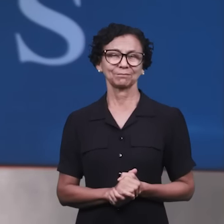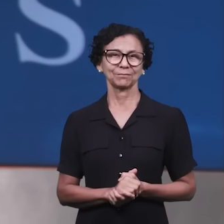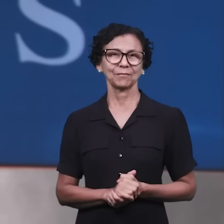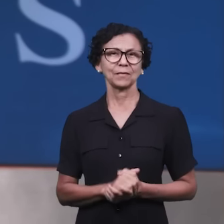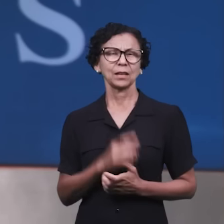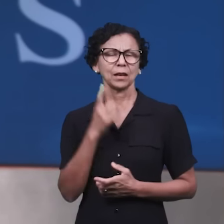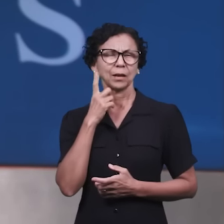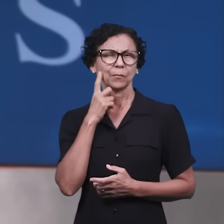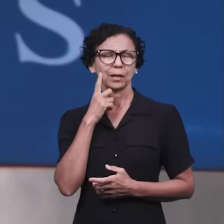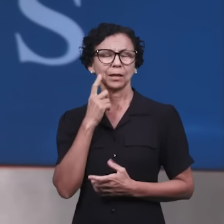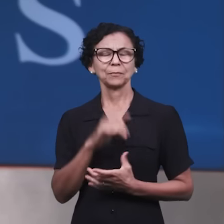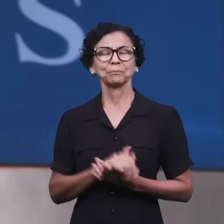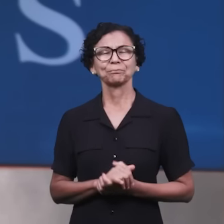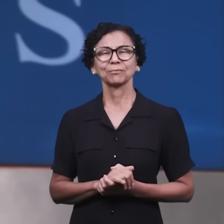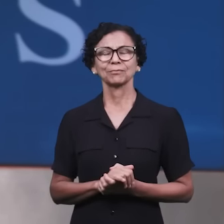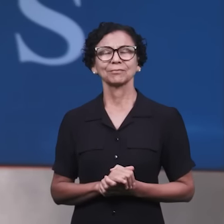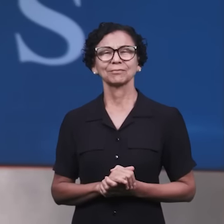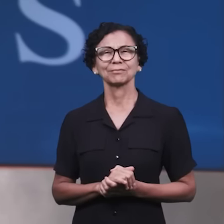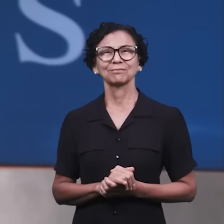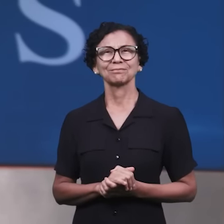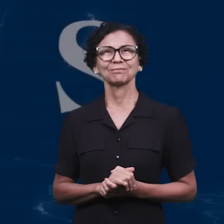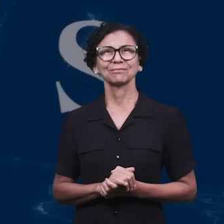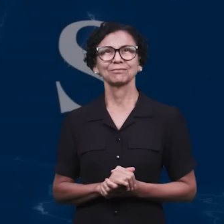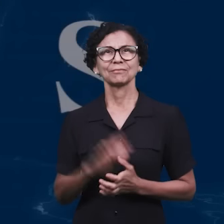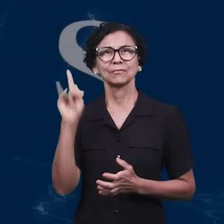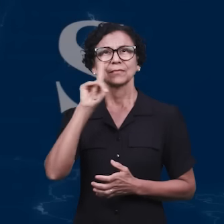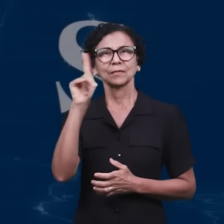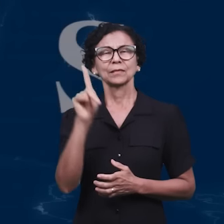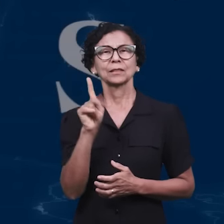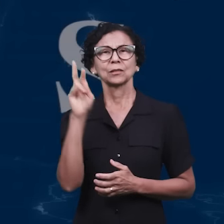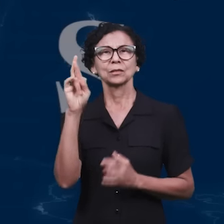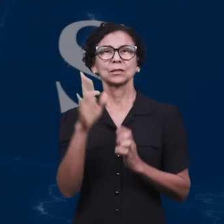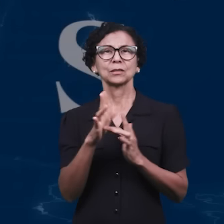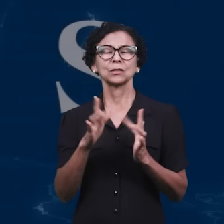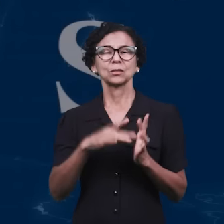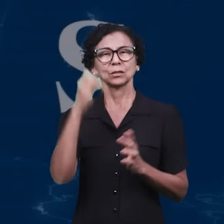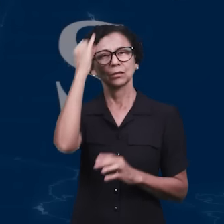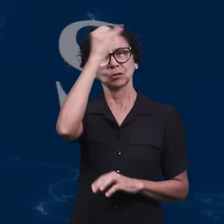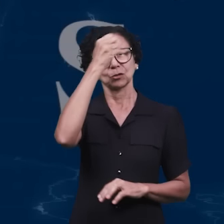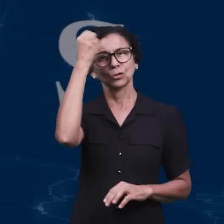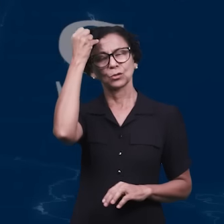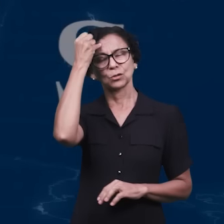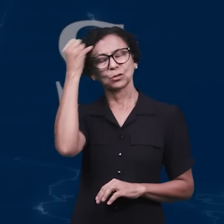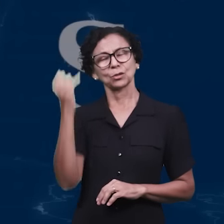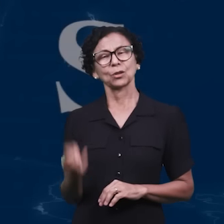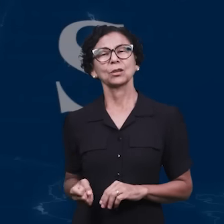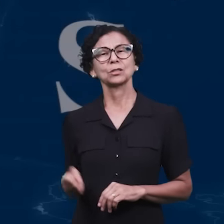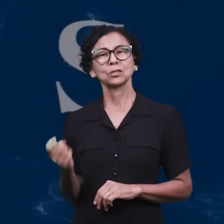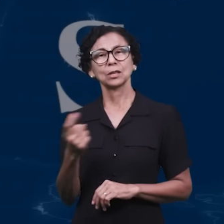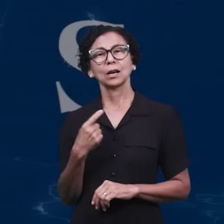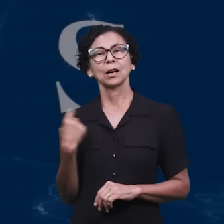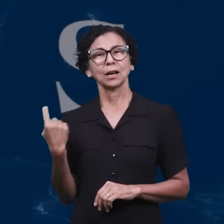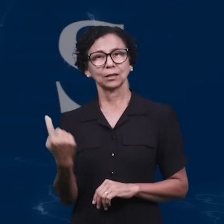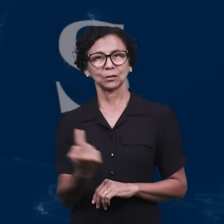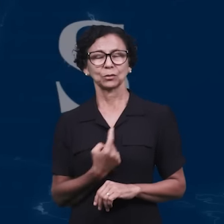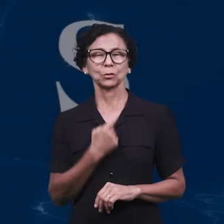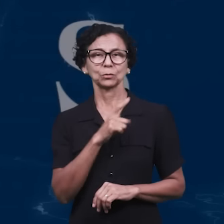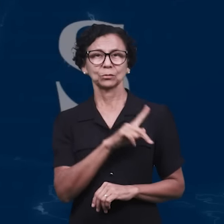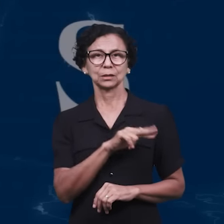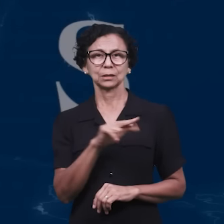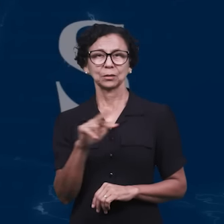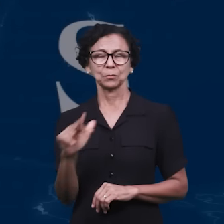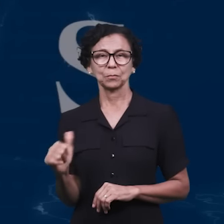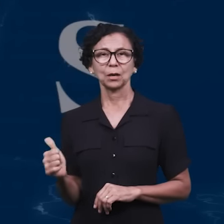Marcelo Rosa, né? Marcelo Rosa, pai de senhor, querido. A paz do seu Jesus, irmão Jorge Pessoa. A paz do seu Jesus aos nossos